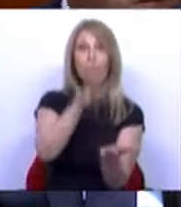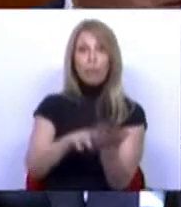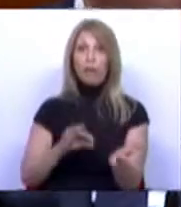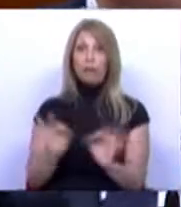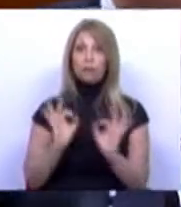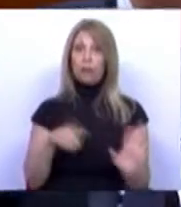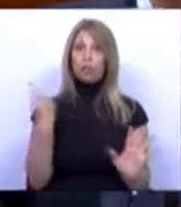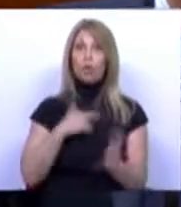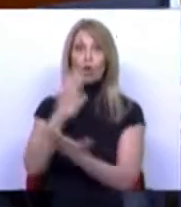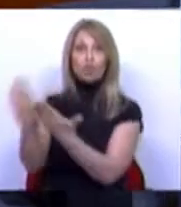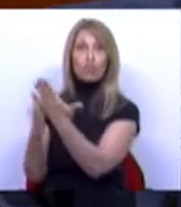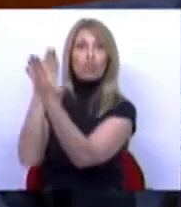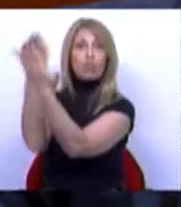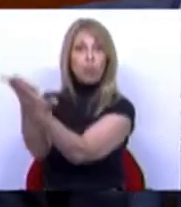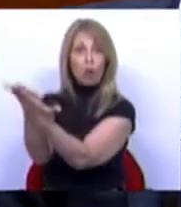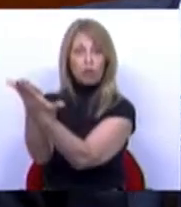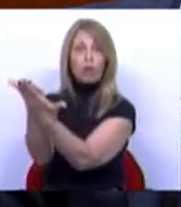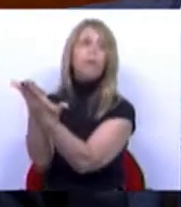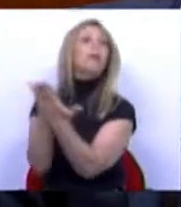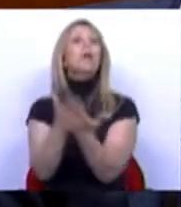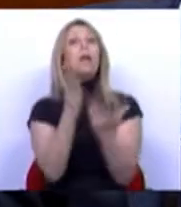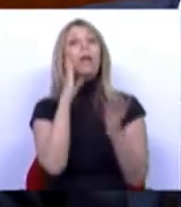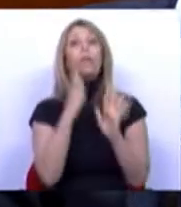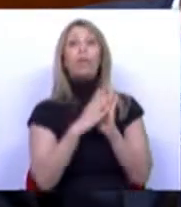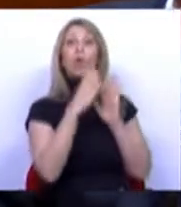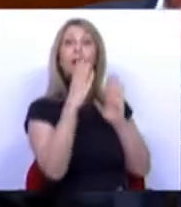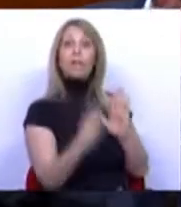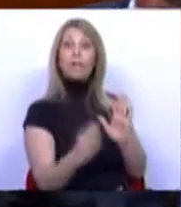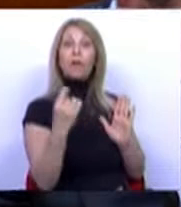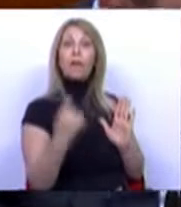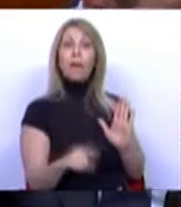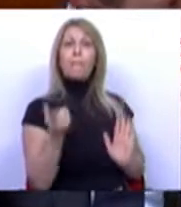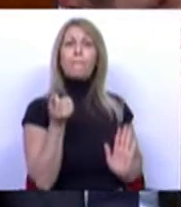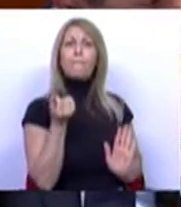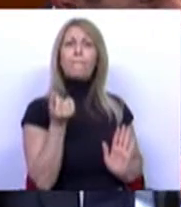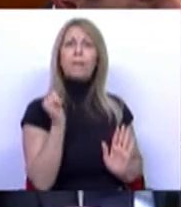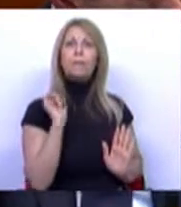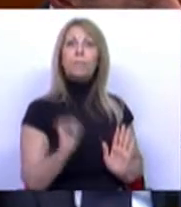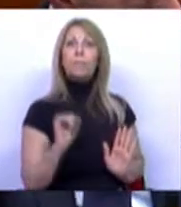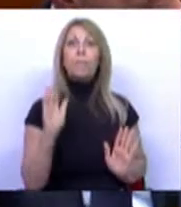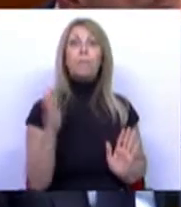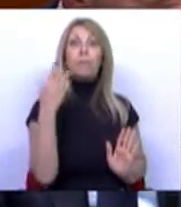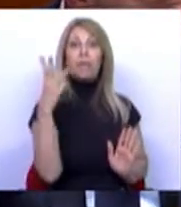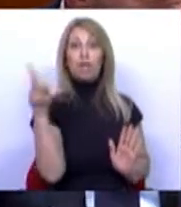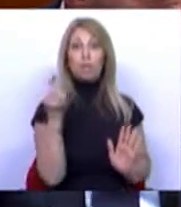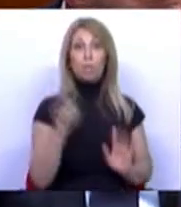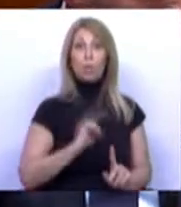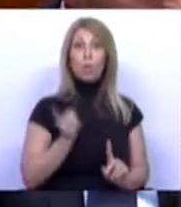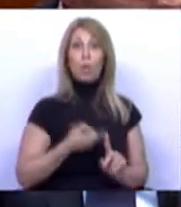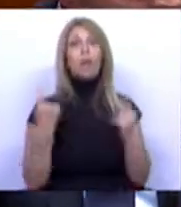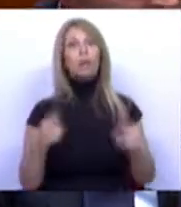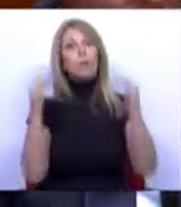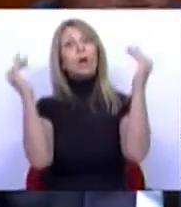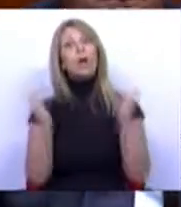referência aquilo que foram os preços no primeiro trimestre deste ano, nós temos uma